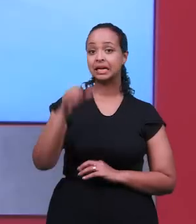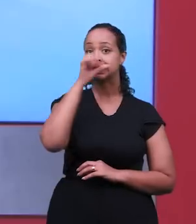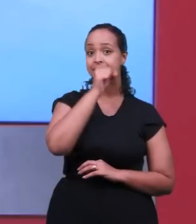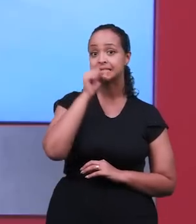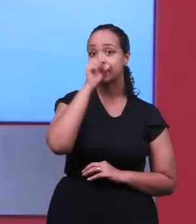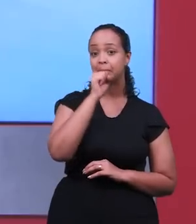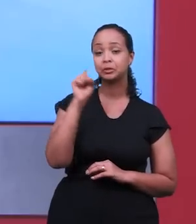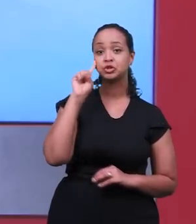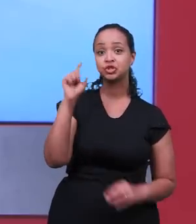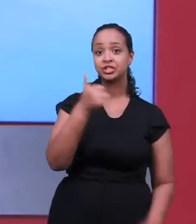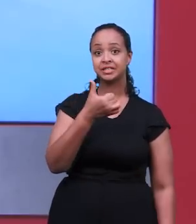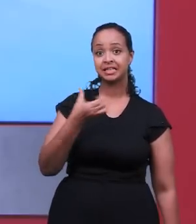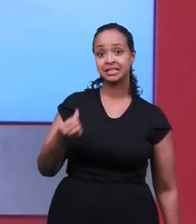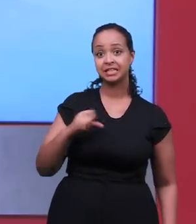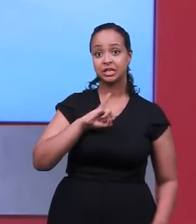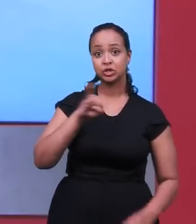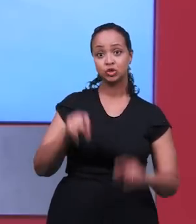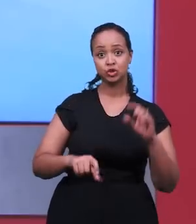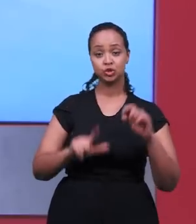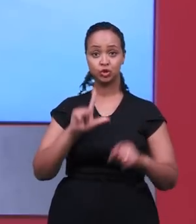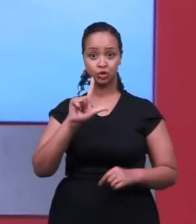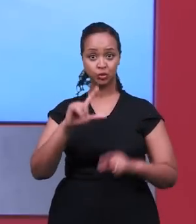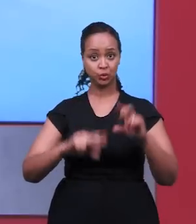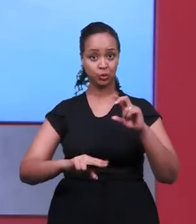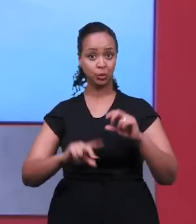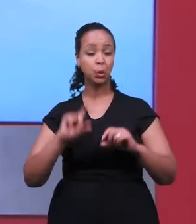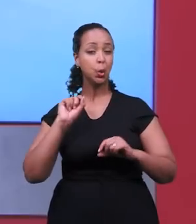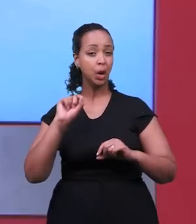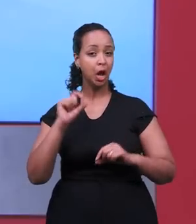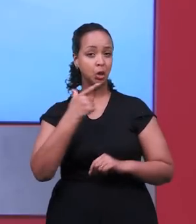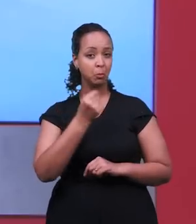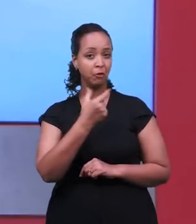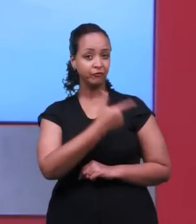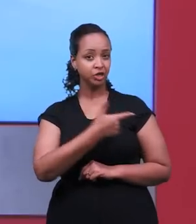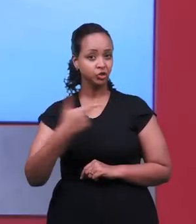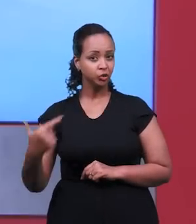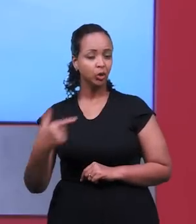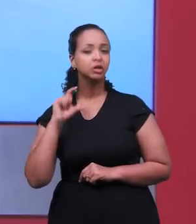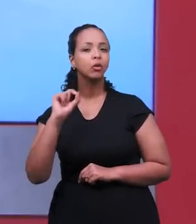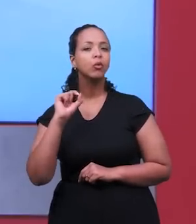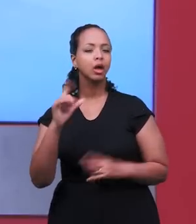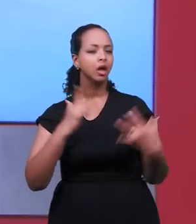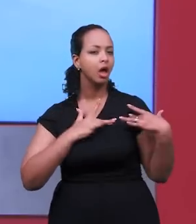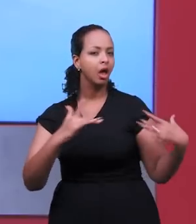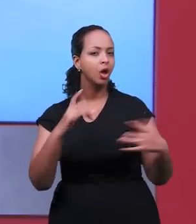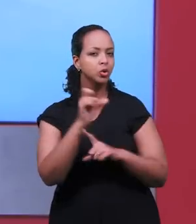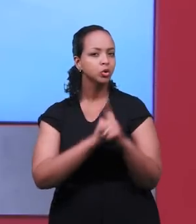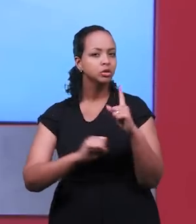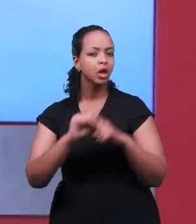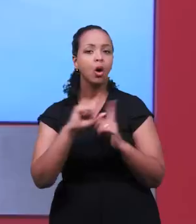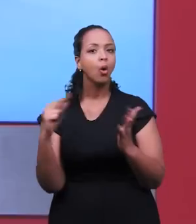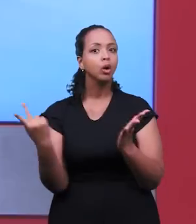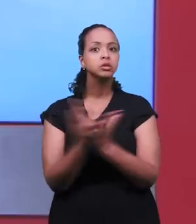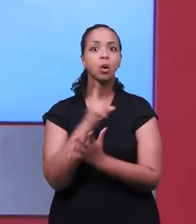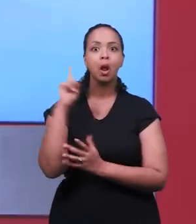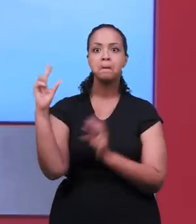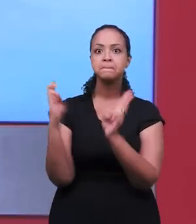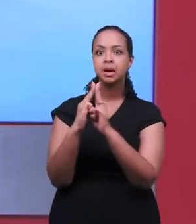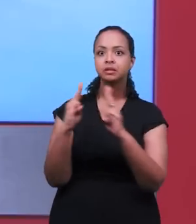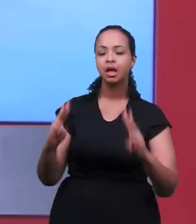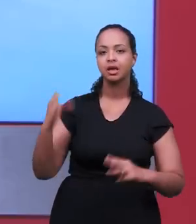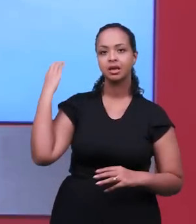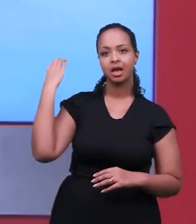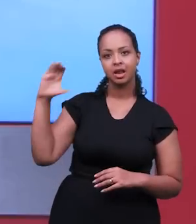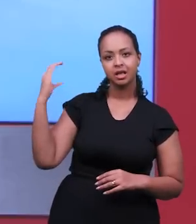No último sábado, dia 16 de julho de 2022, nós tivemos a ação social da Igreja Cristã Maranata, que aconteceu no Manai de